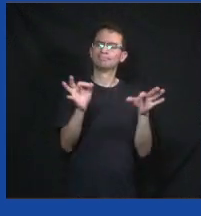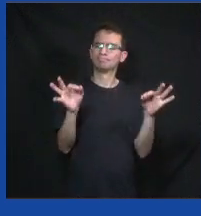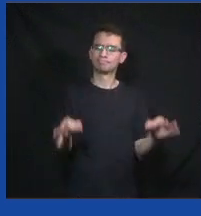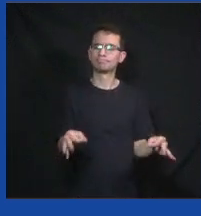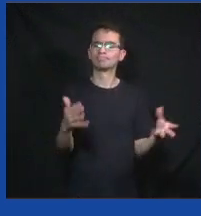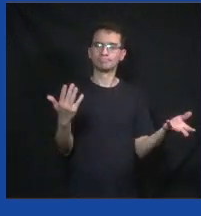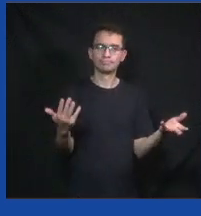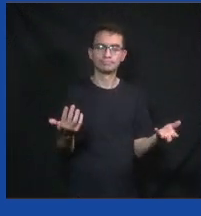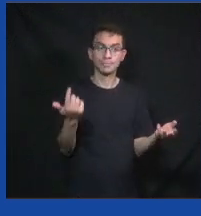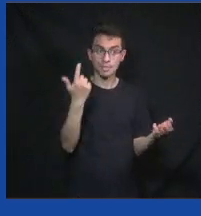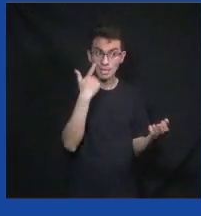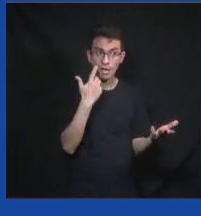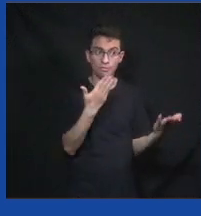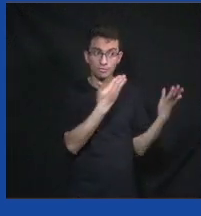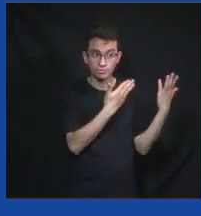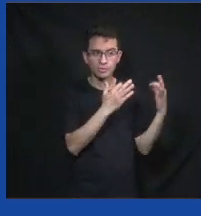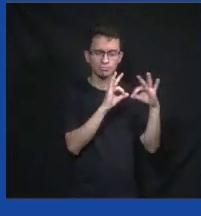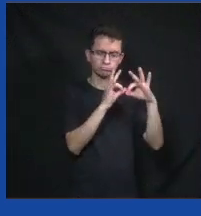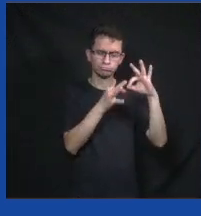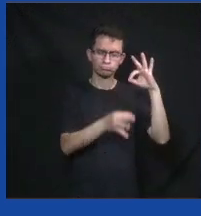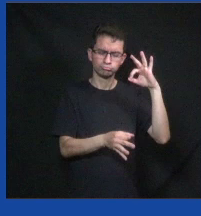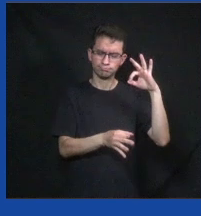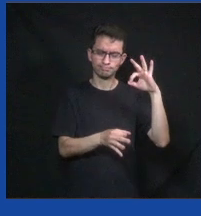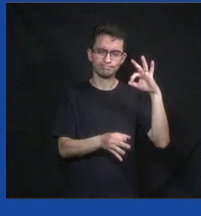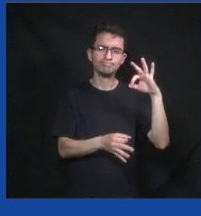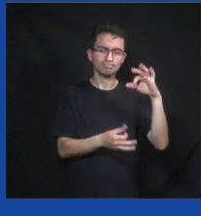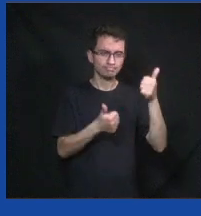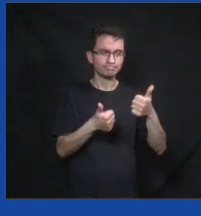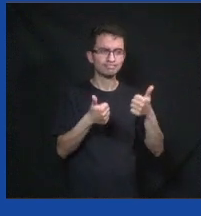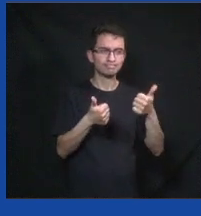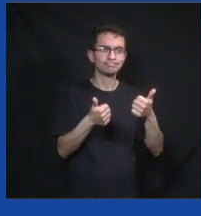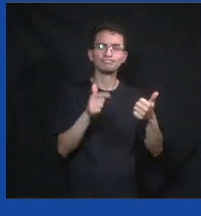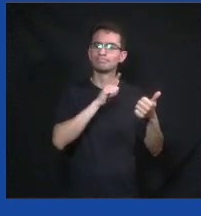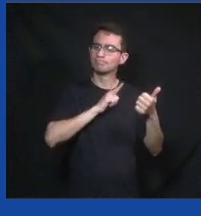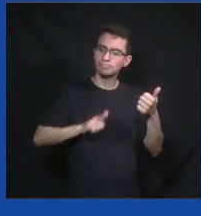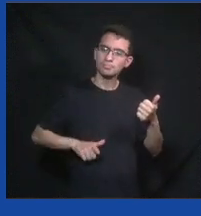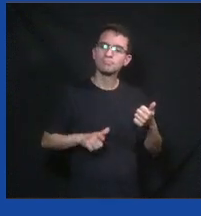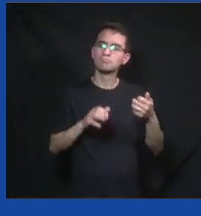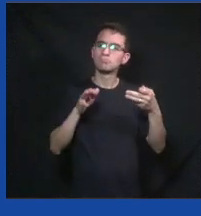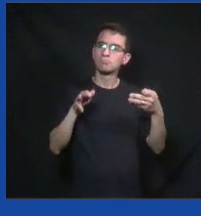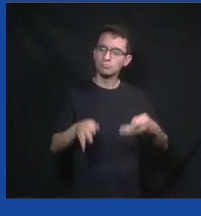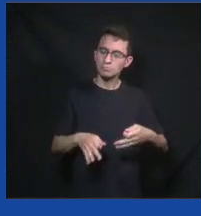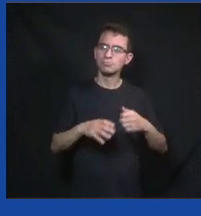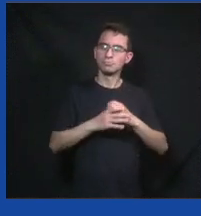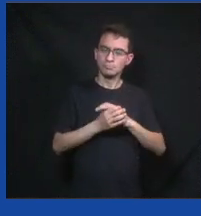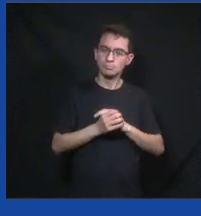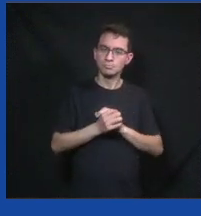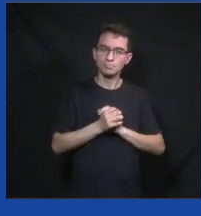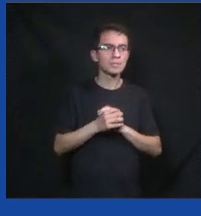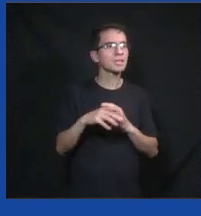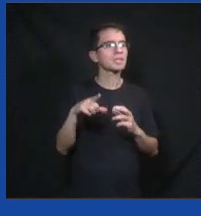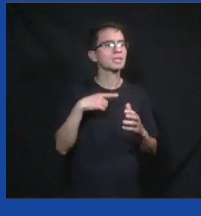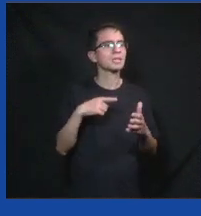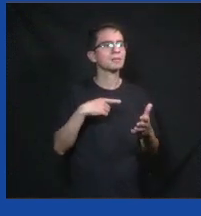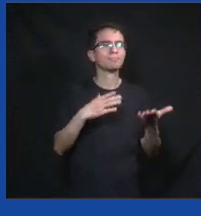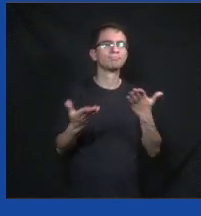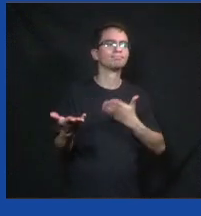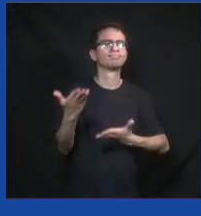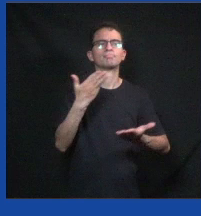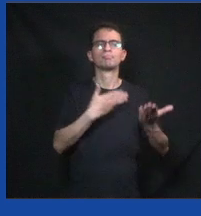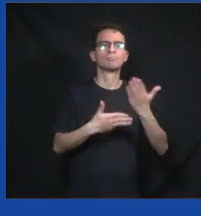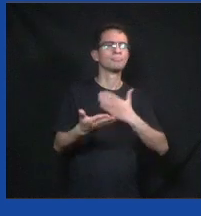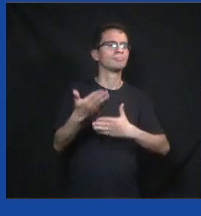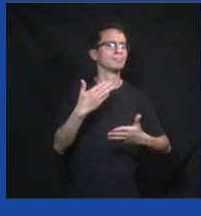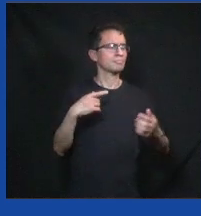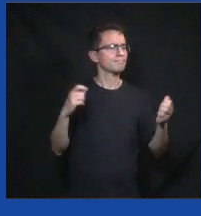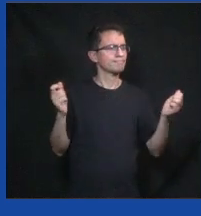isso é bem detalhado, gestão eficiente, mas baseado em dados, com governança estruturada, tem todo um desdobramento dessa gestão eficiente. Aqui eu vou passar de